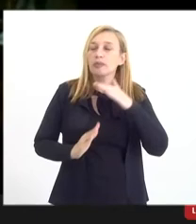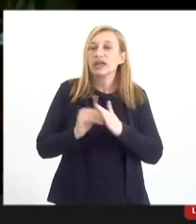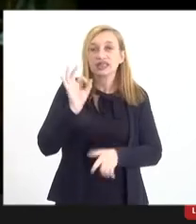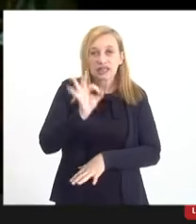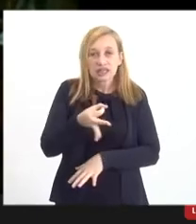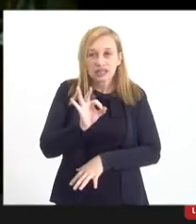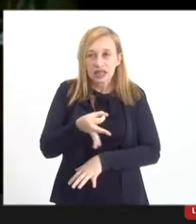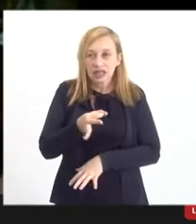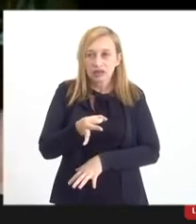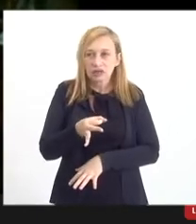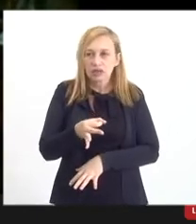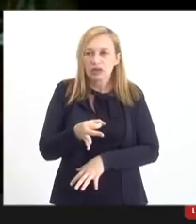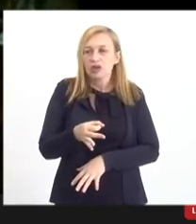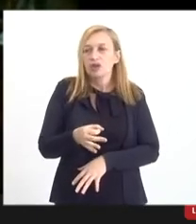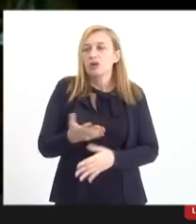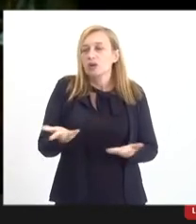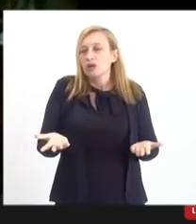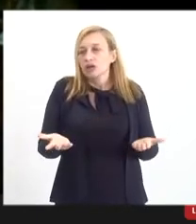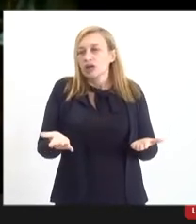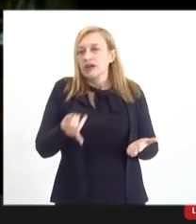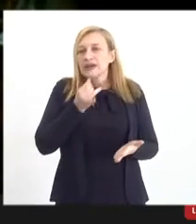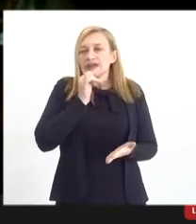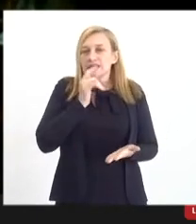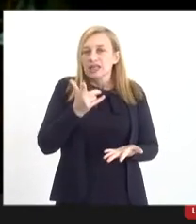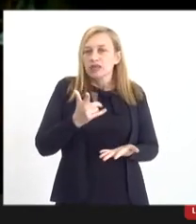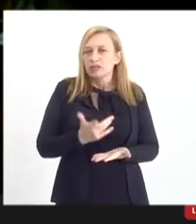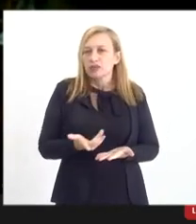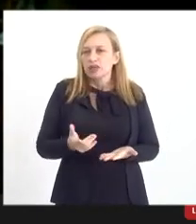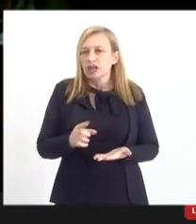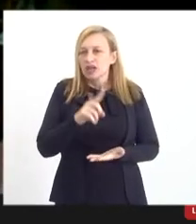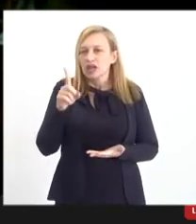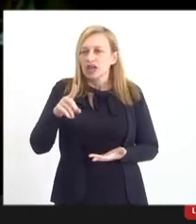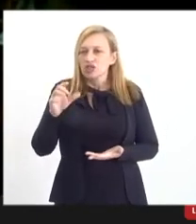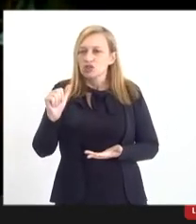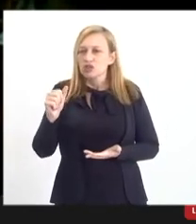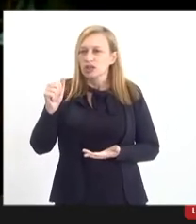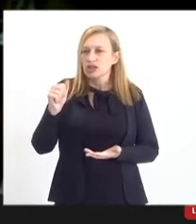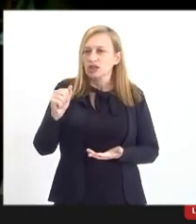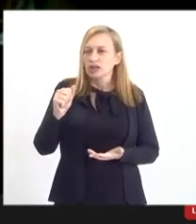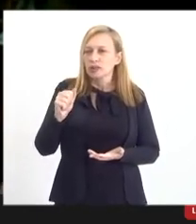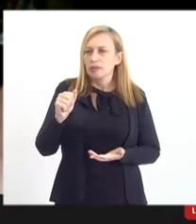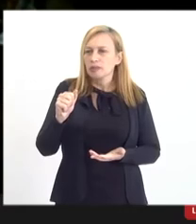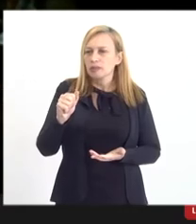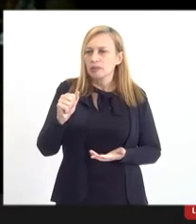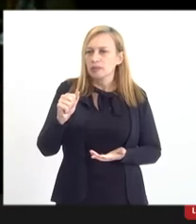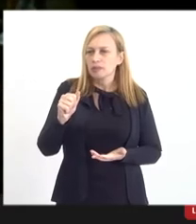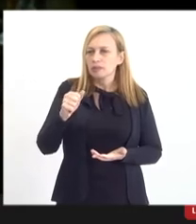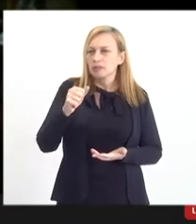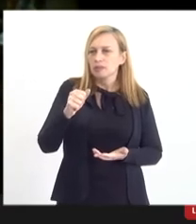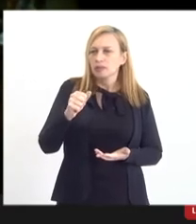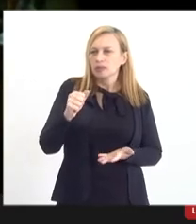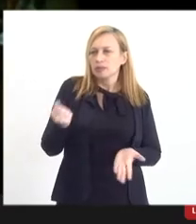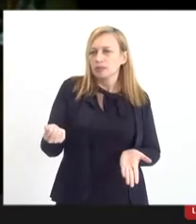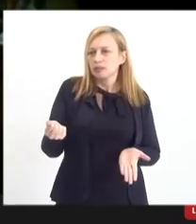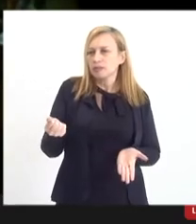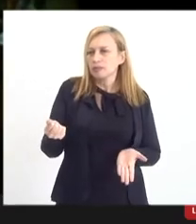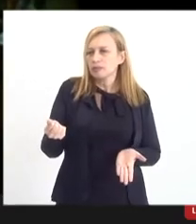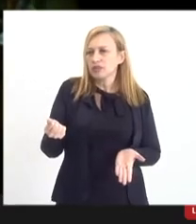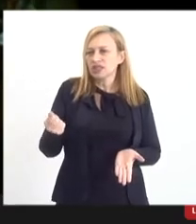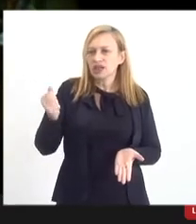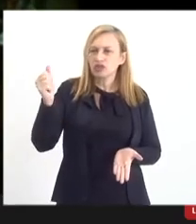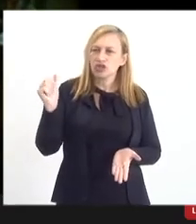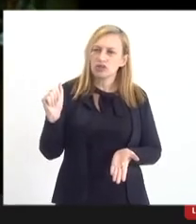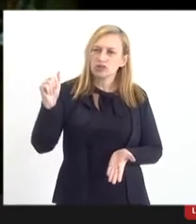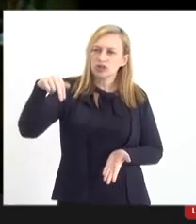senão ficar de eterno, como por exemplo a Zona Franca de Manaus, por exemplo, é um desestímulo para